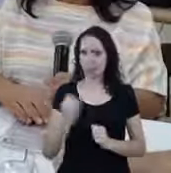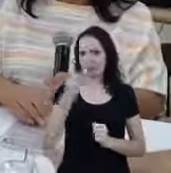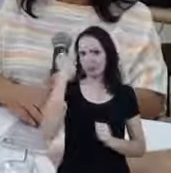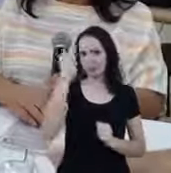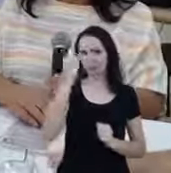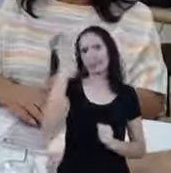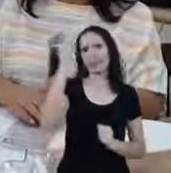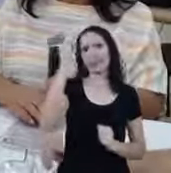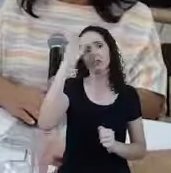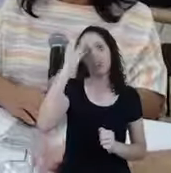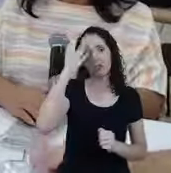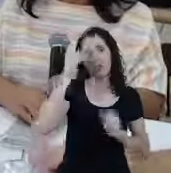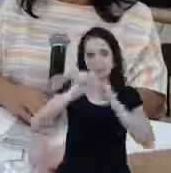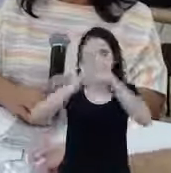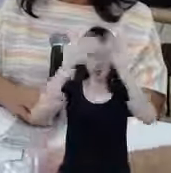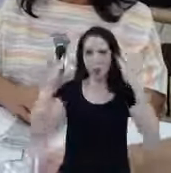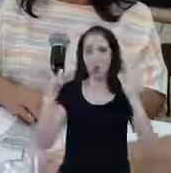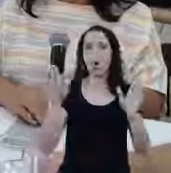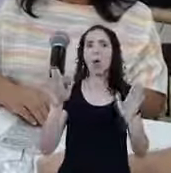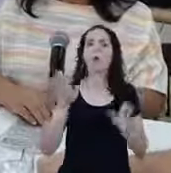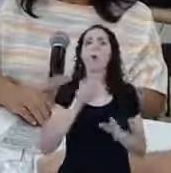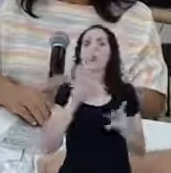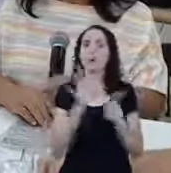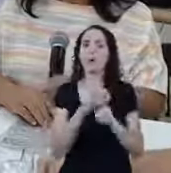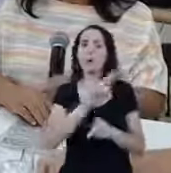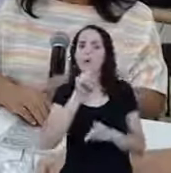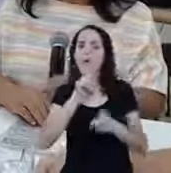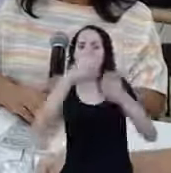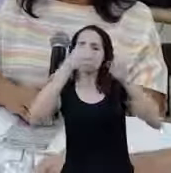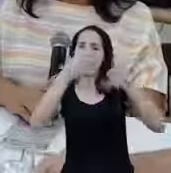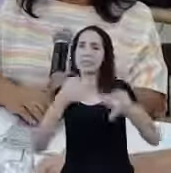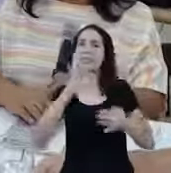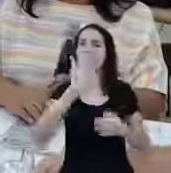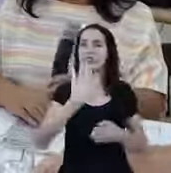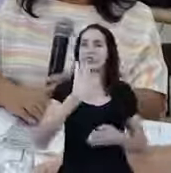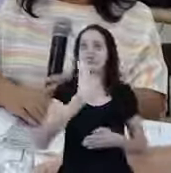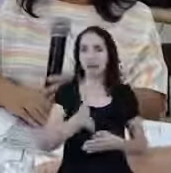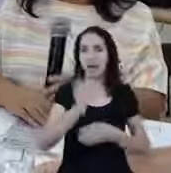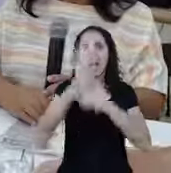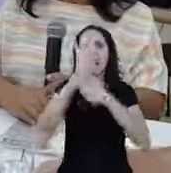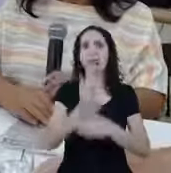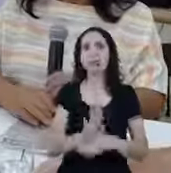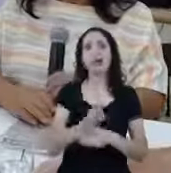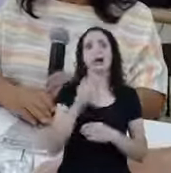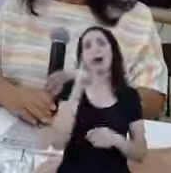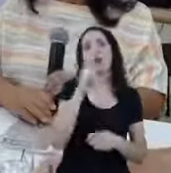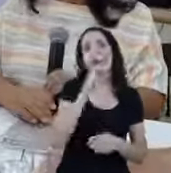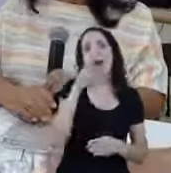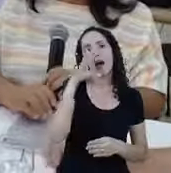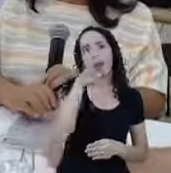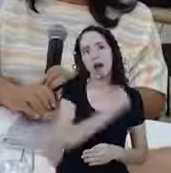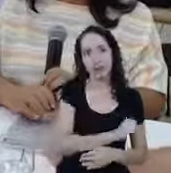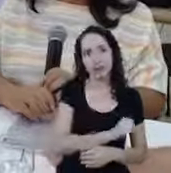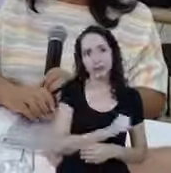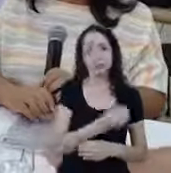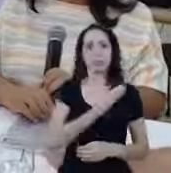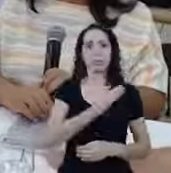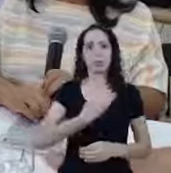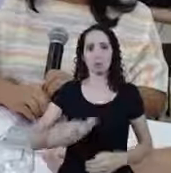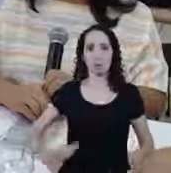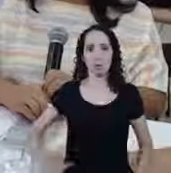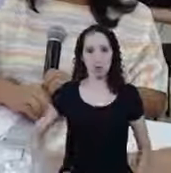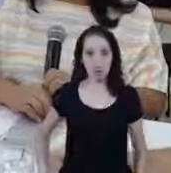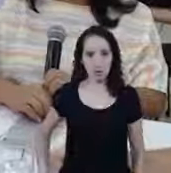esclarecer porque o próprio nome ele já diz muito do que é esse auxílio É um auxílio emergencial A princípio o governo,